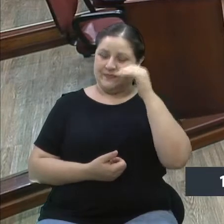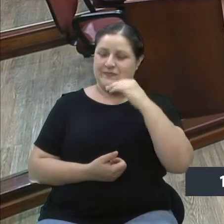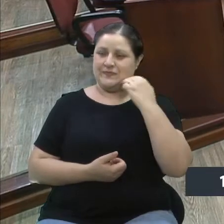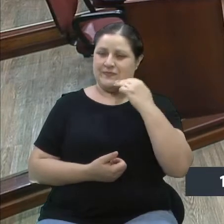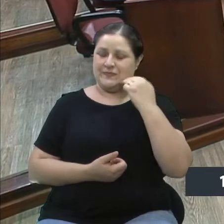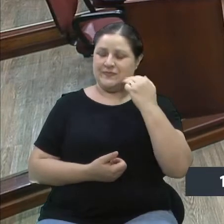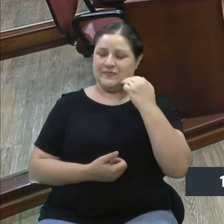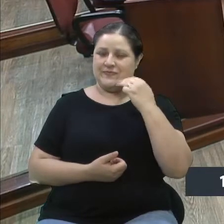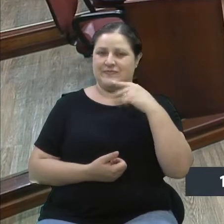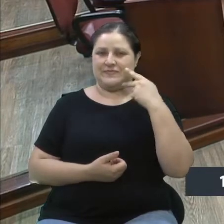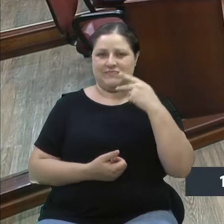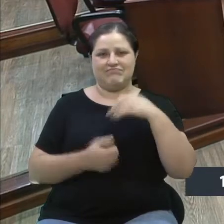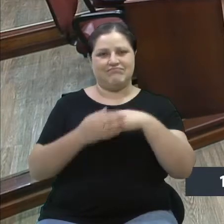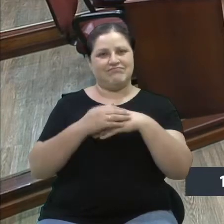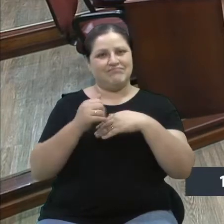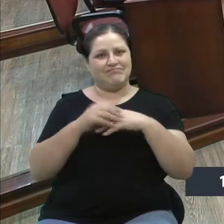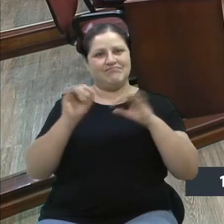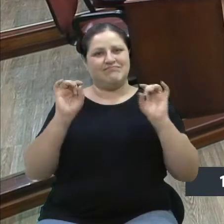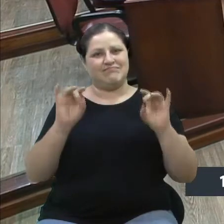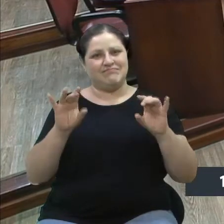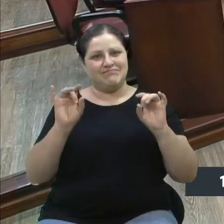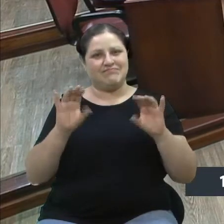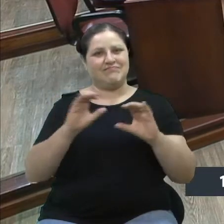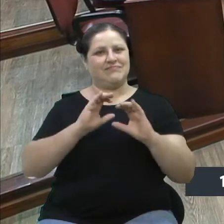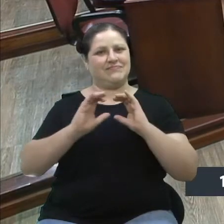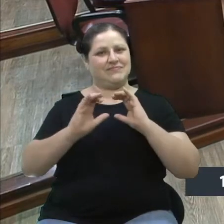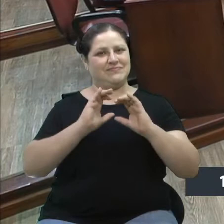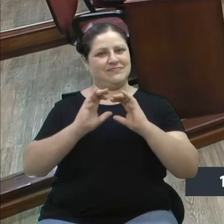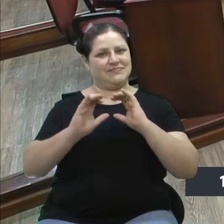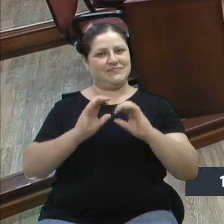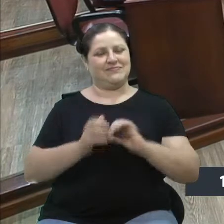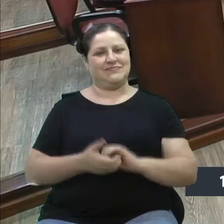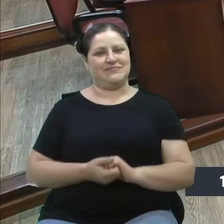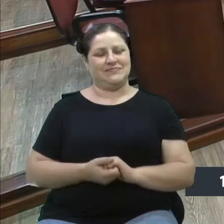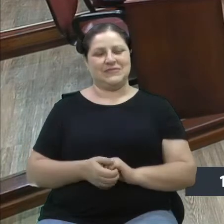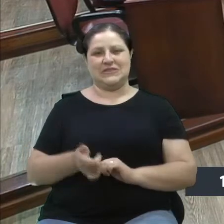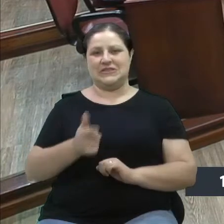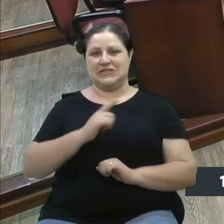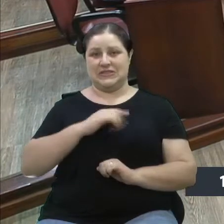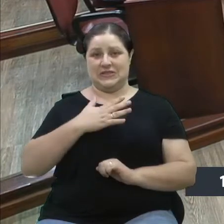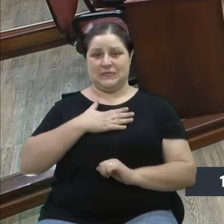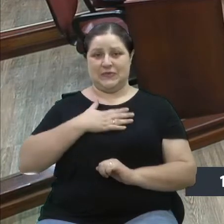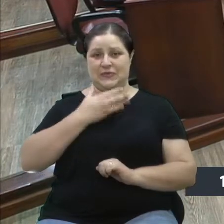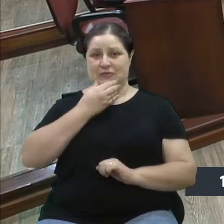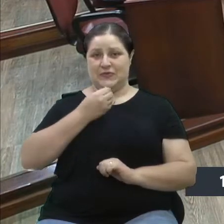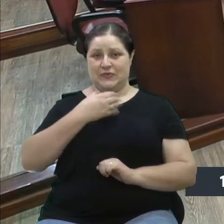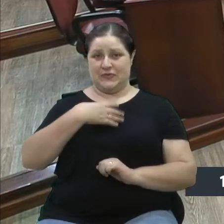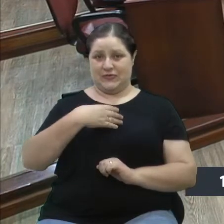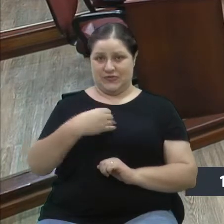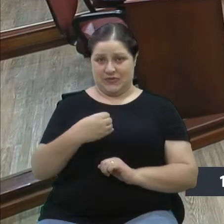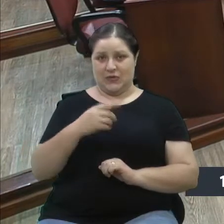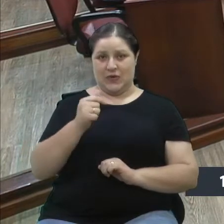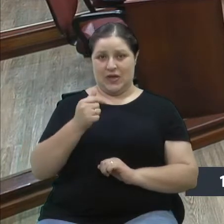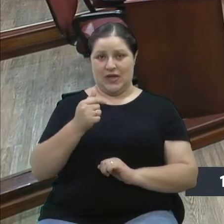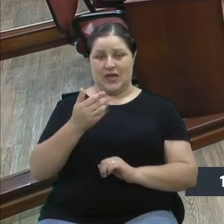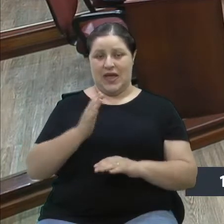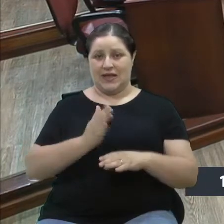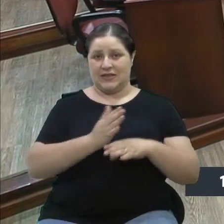Eu tenho um carinho especial pela comunicação. Eu tenho um filho que é assessor de comunicação,